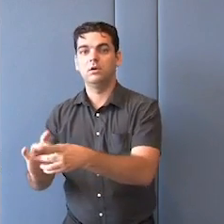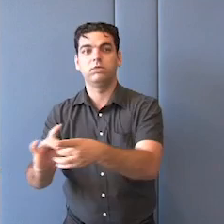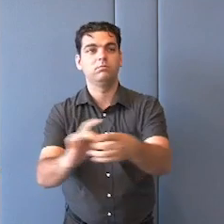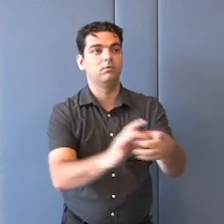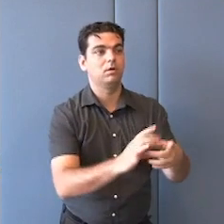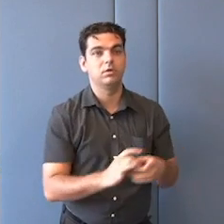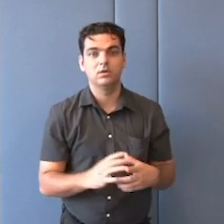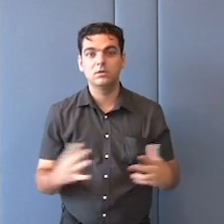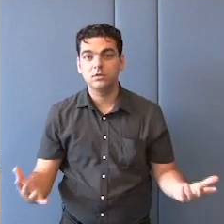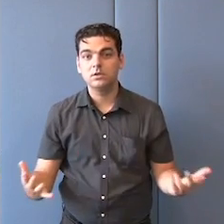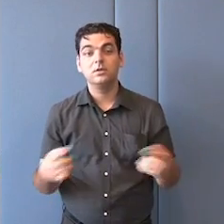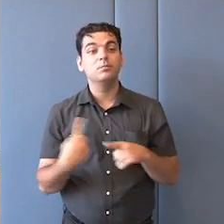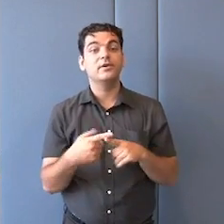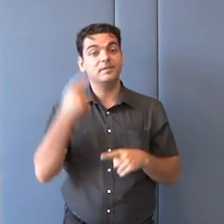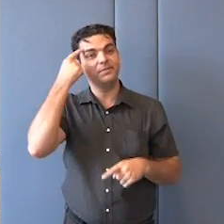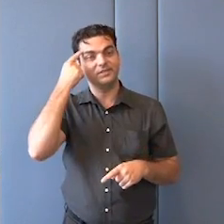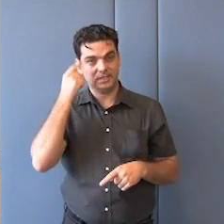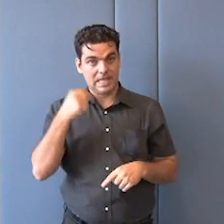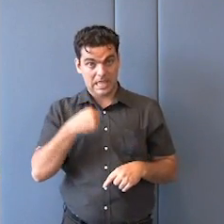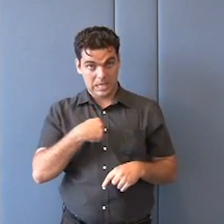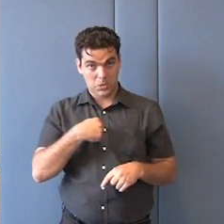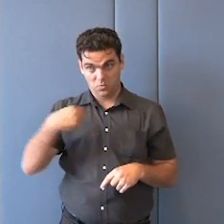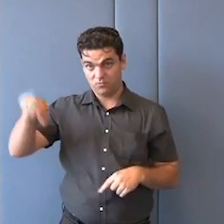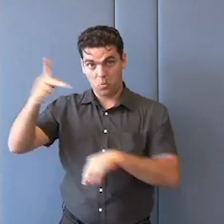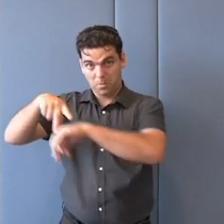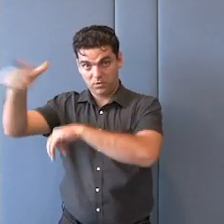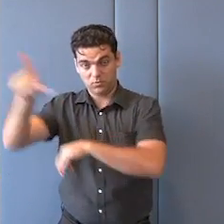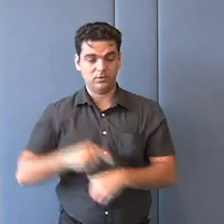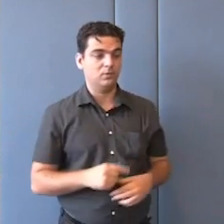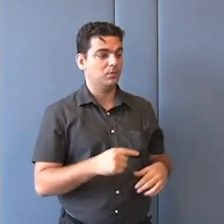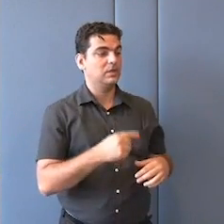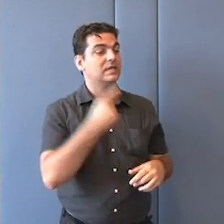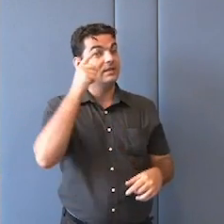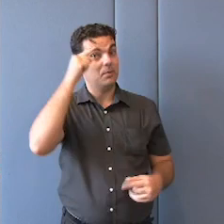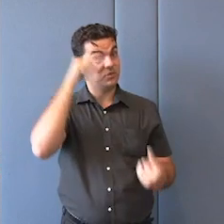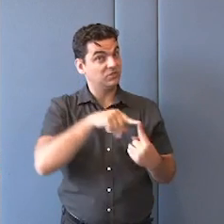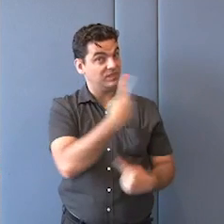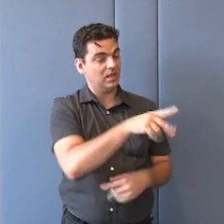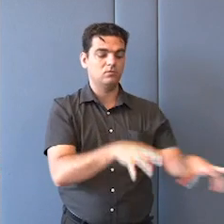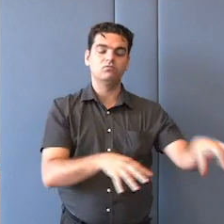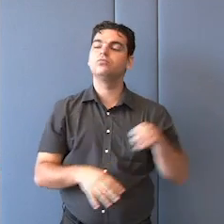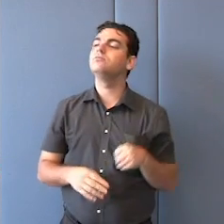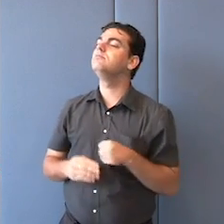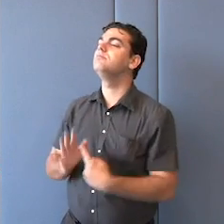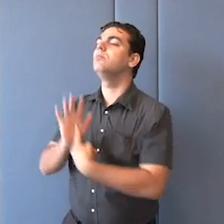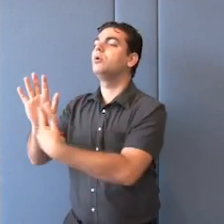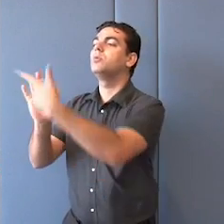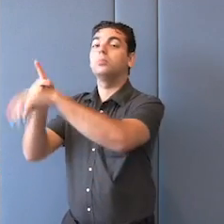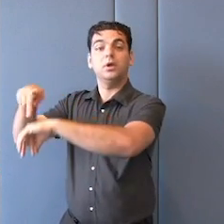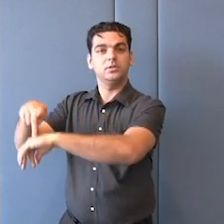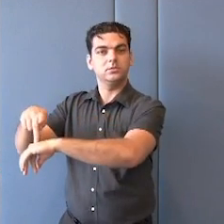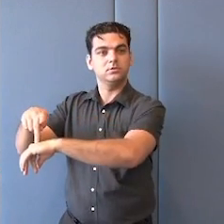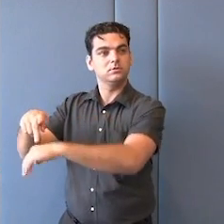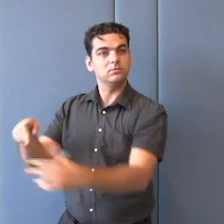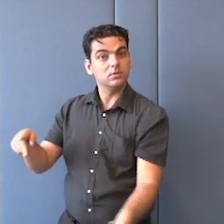a está levando o povo brasileiro para cooperar com outros povos, também pelo progresso da humanidade, isso é interessante também. O progresso da